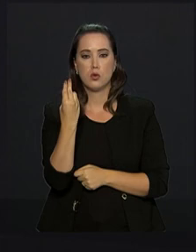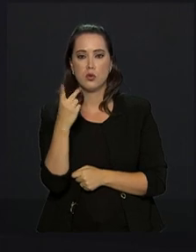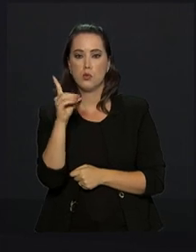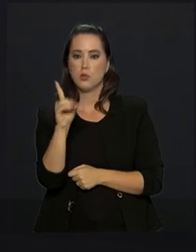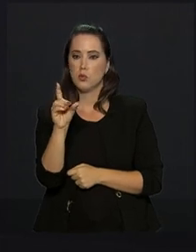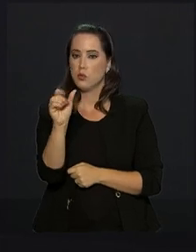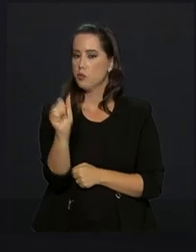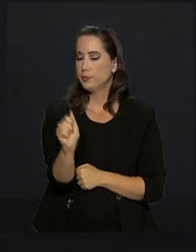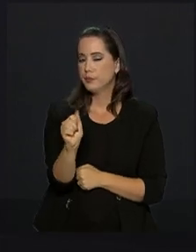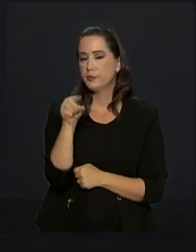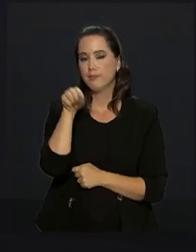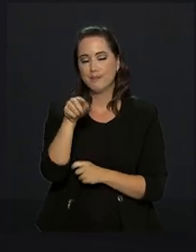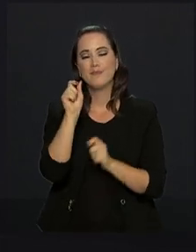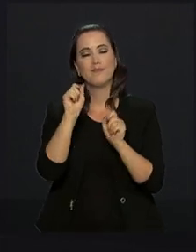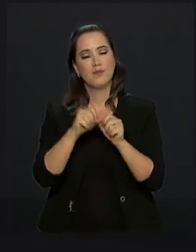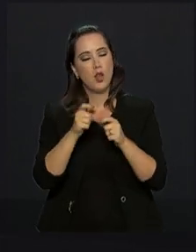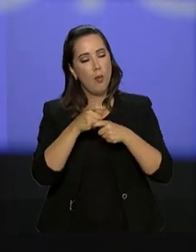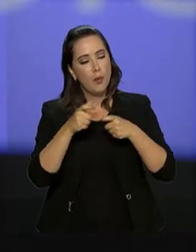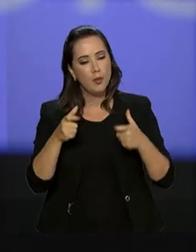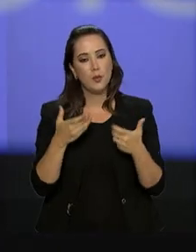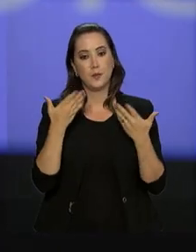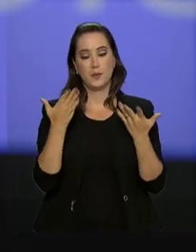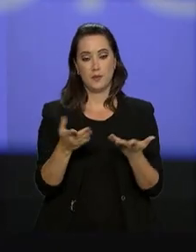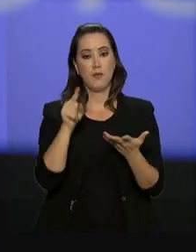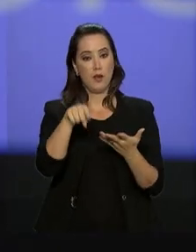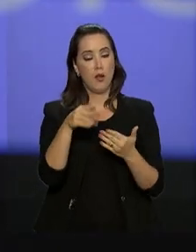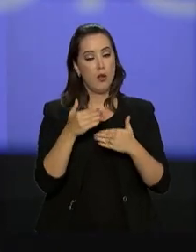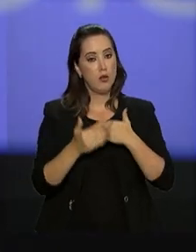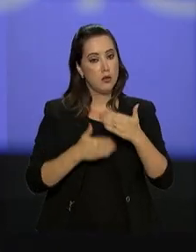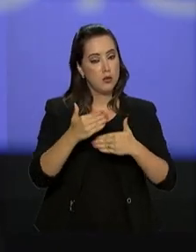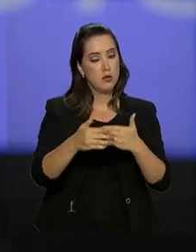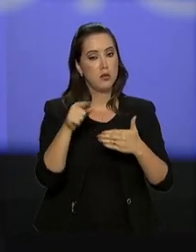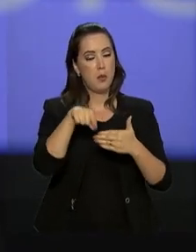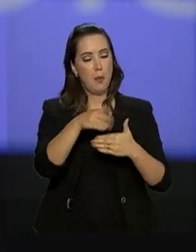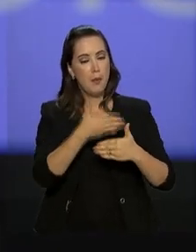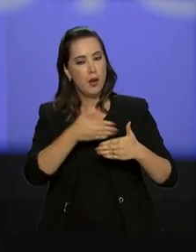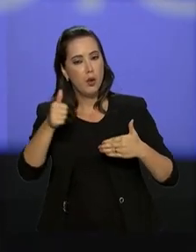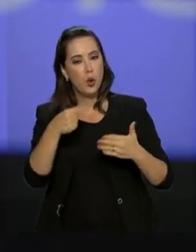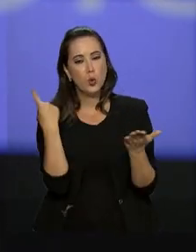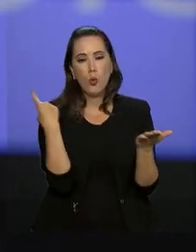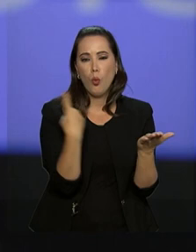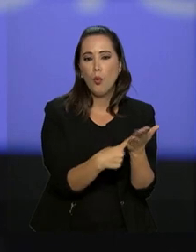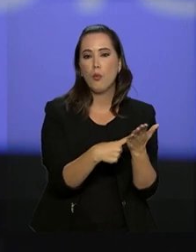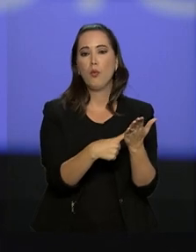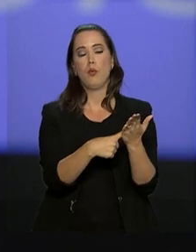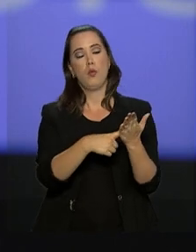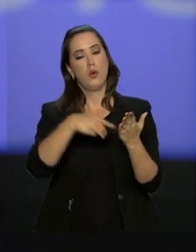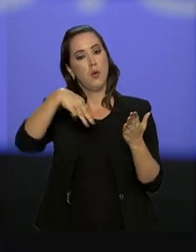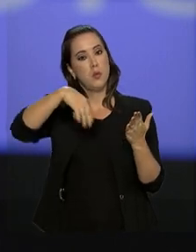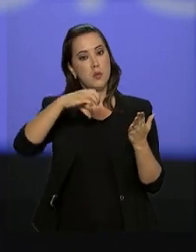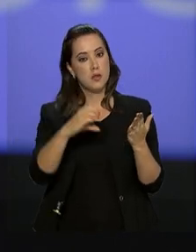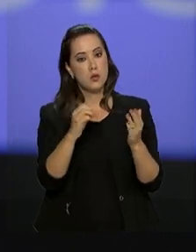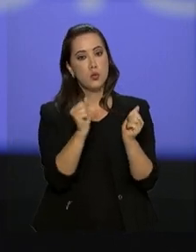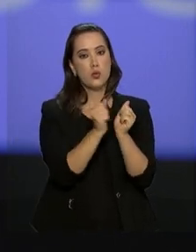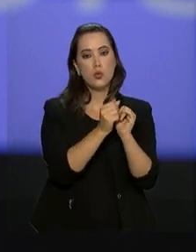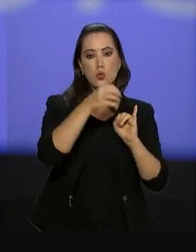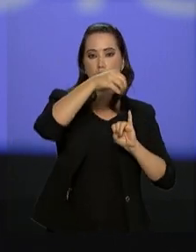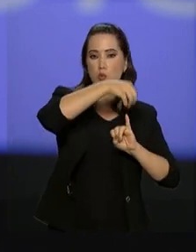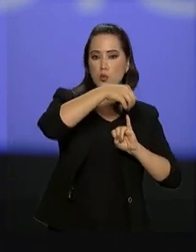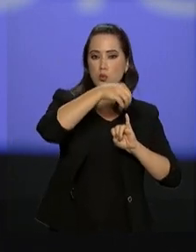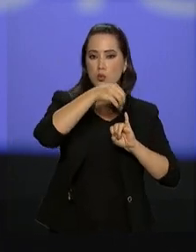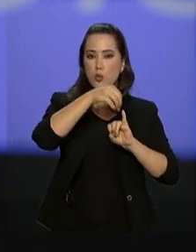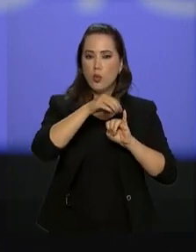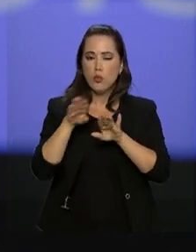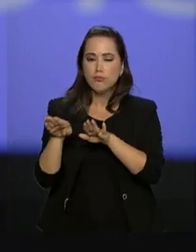deficiência auditiva, foi ampliado. A iniciativa reforça o compromisso do MEC e do INEP com a qualidade e com a